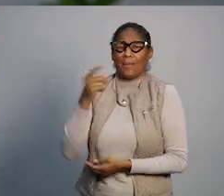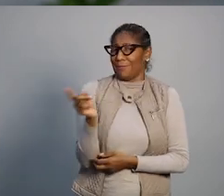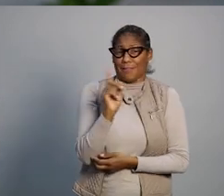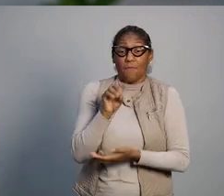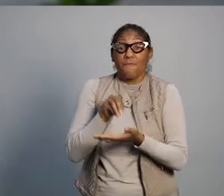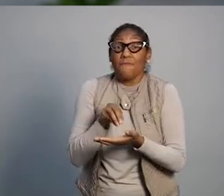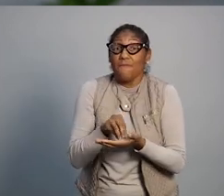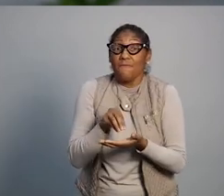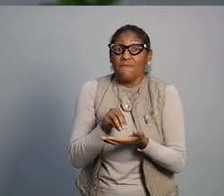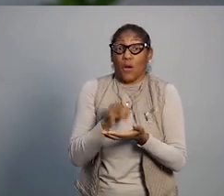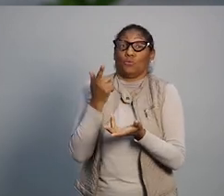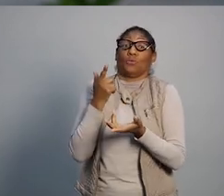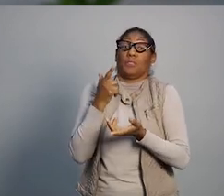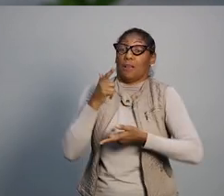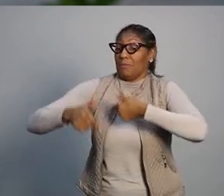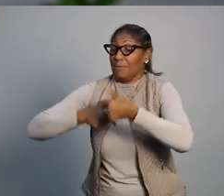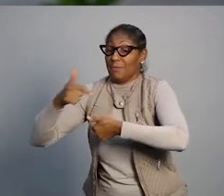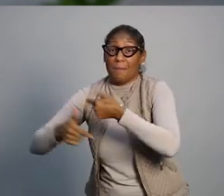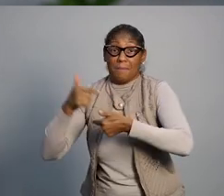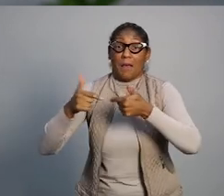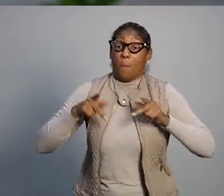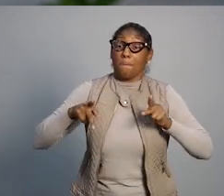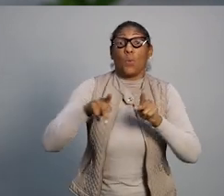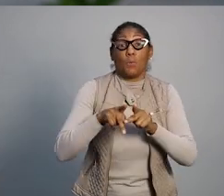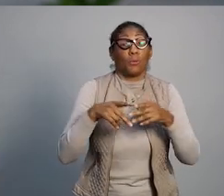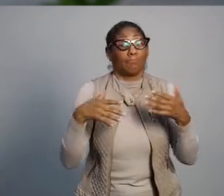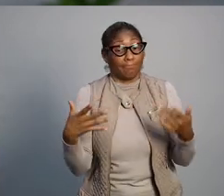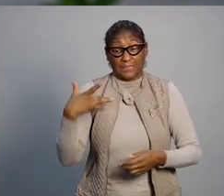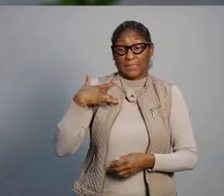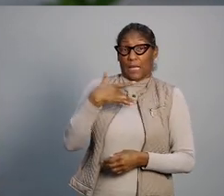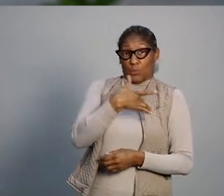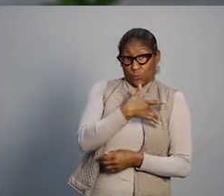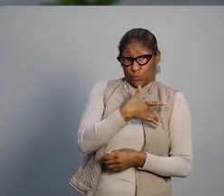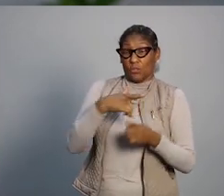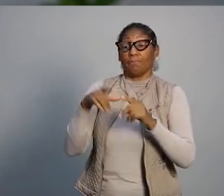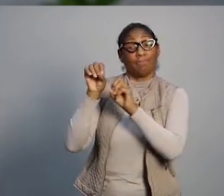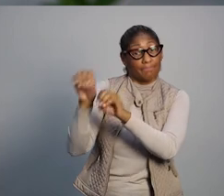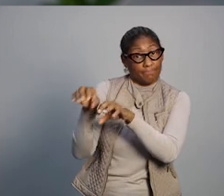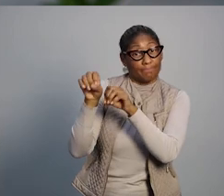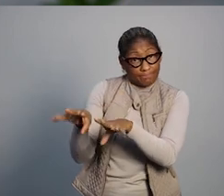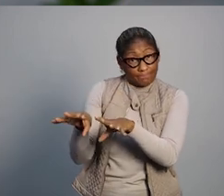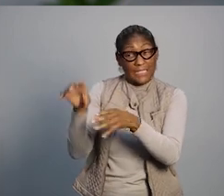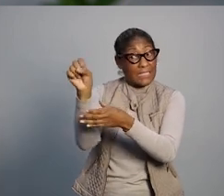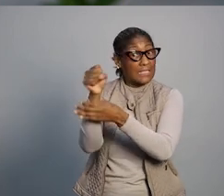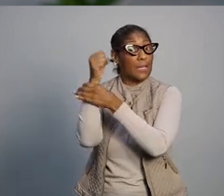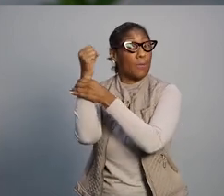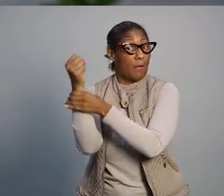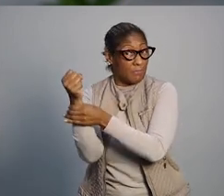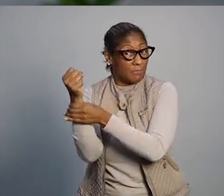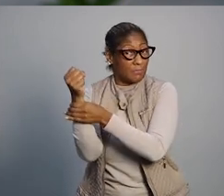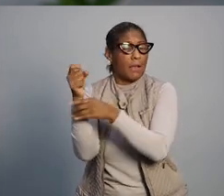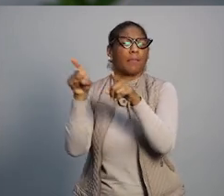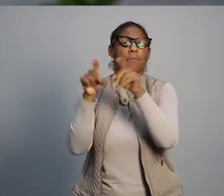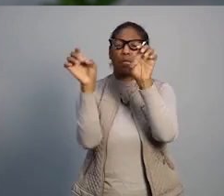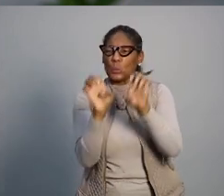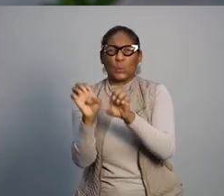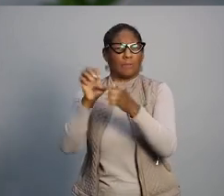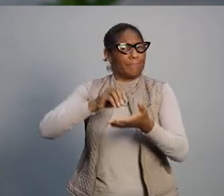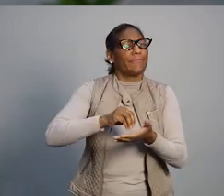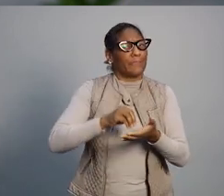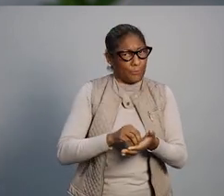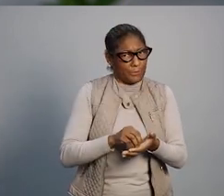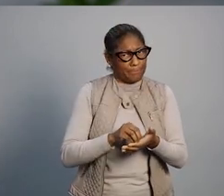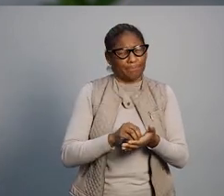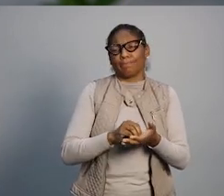governo, para o governador, para o prefeito. Isso significa precarização de serviços públicos, como saúde, educação,